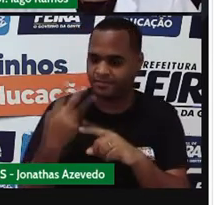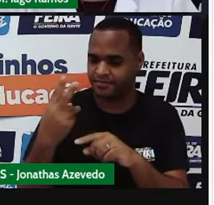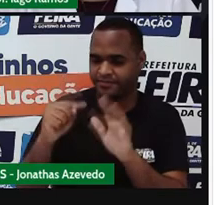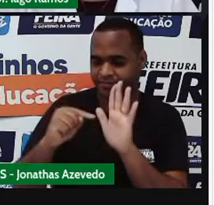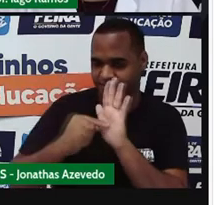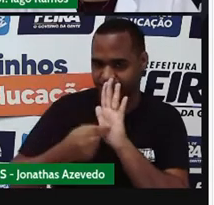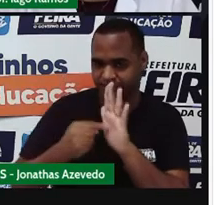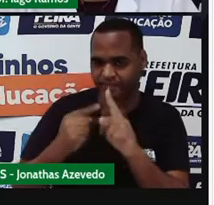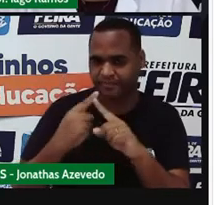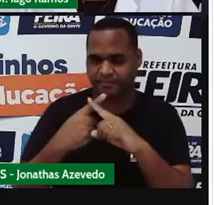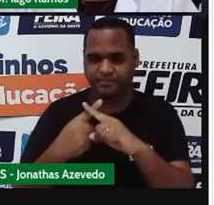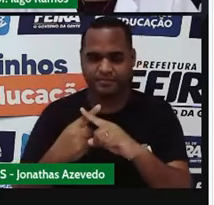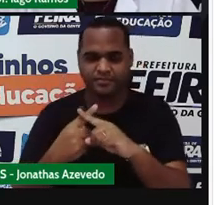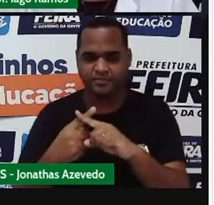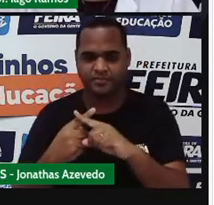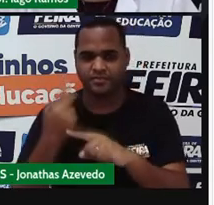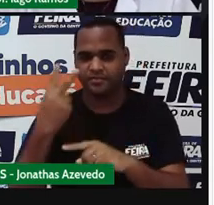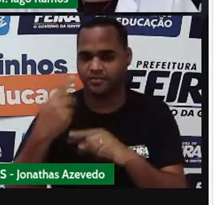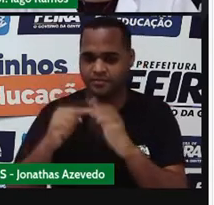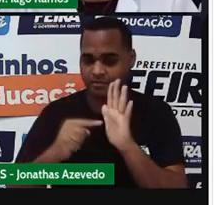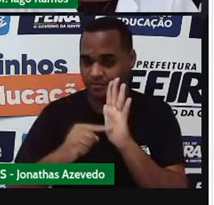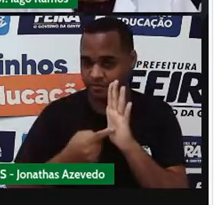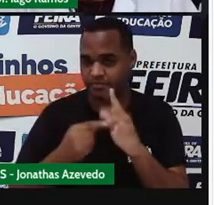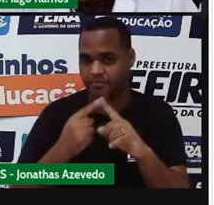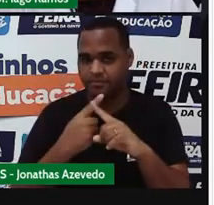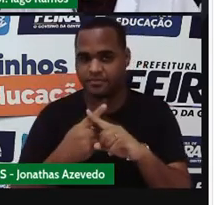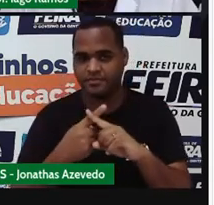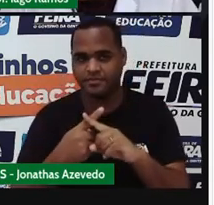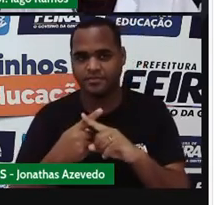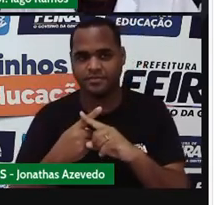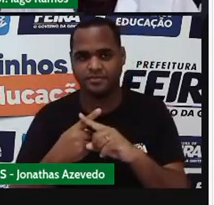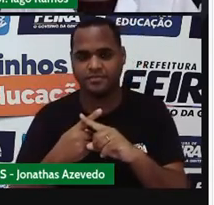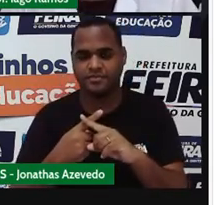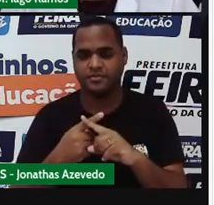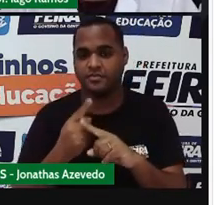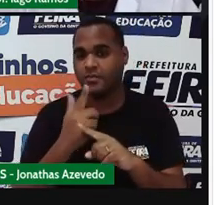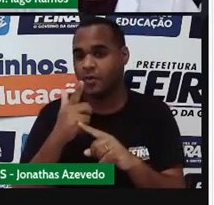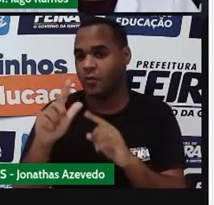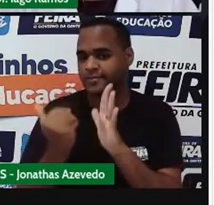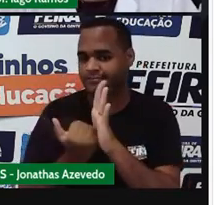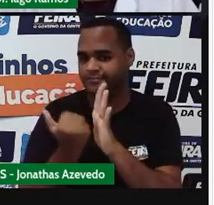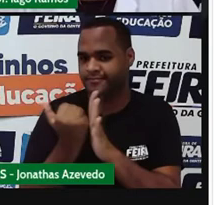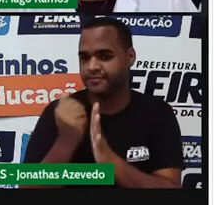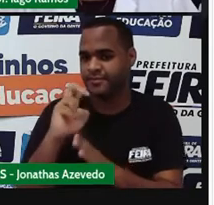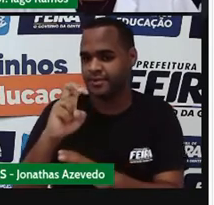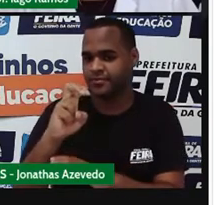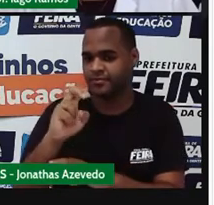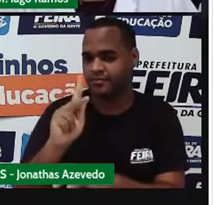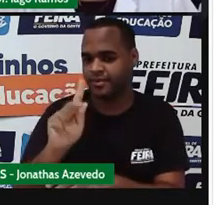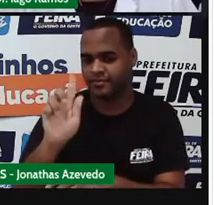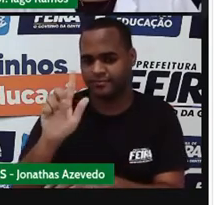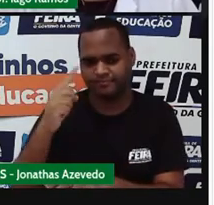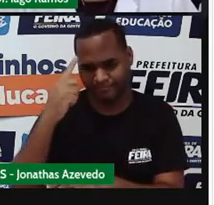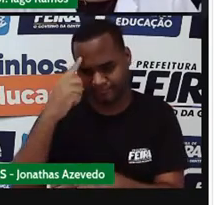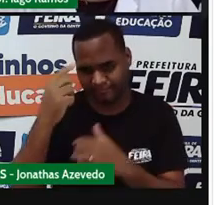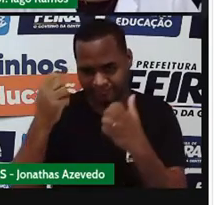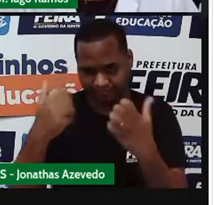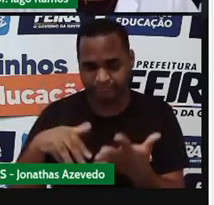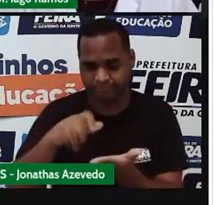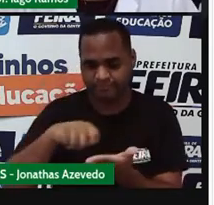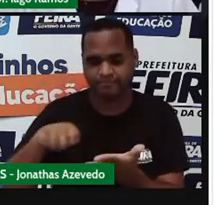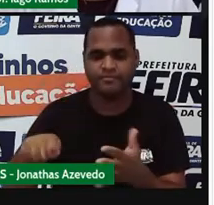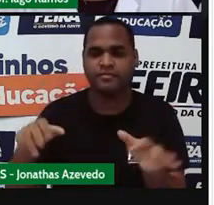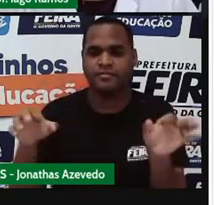multiplicação, X. Duas vezes X. Mais o de cinco quilos. Isso que eu acabei de escrever